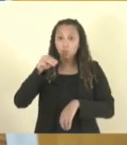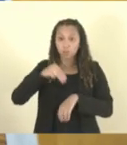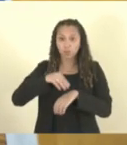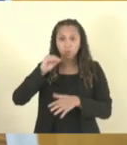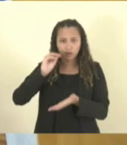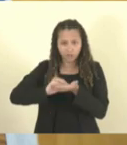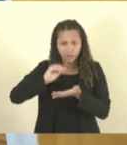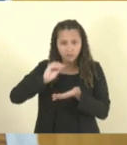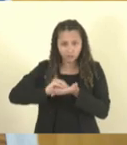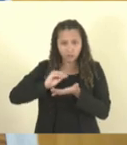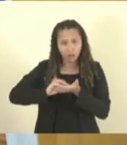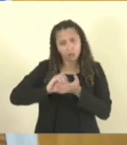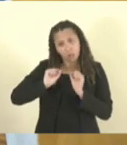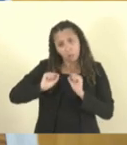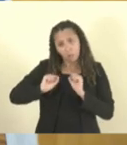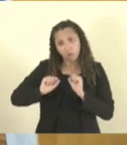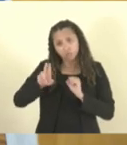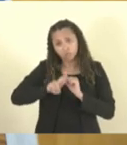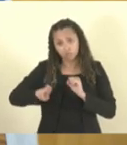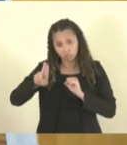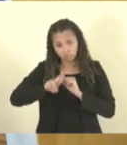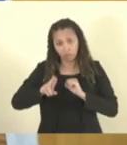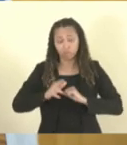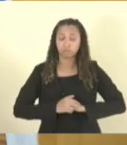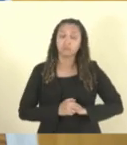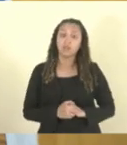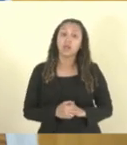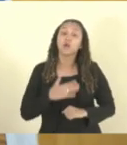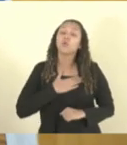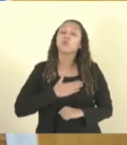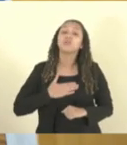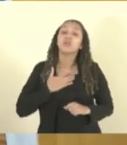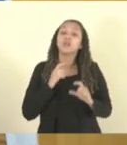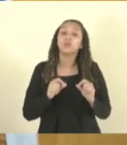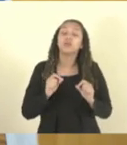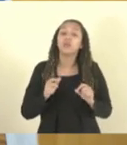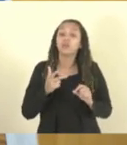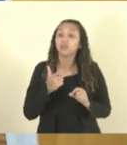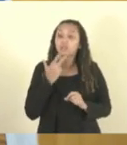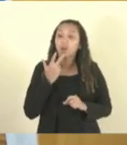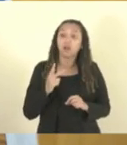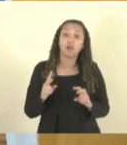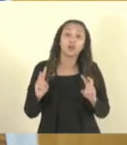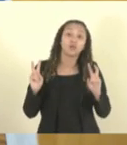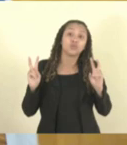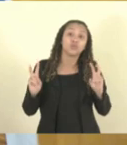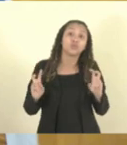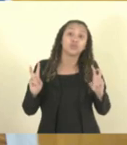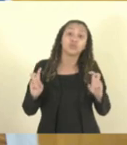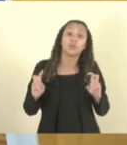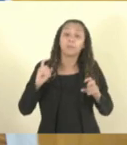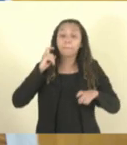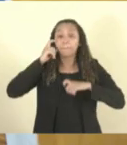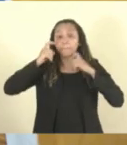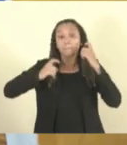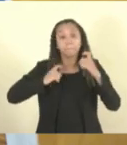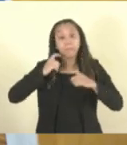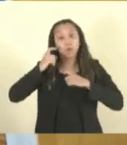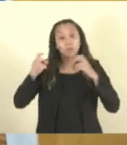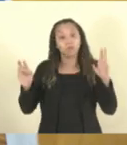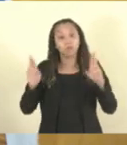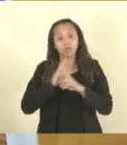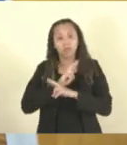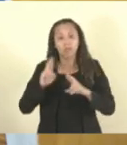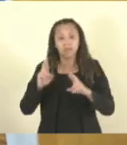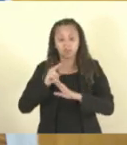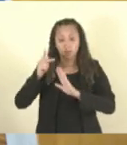eu posso usar da palavra, eu gostaria de manifestar nossa preocupação relativa a